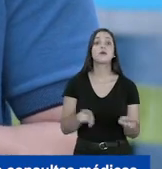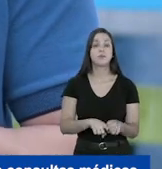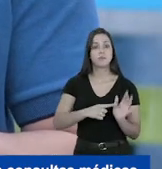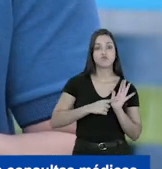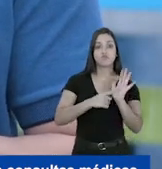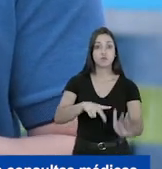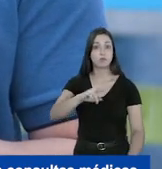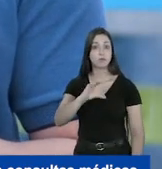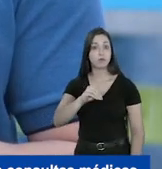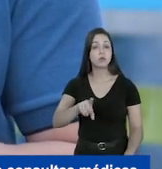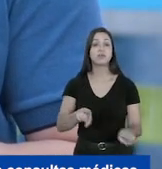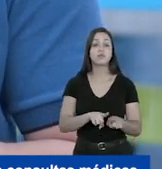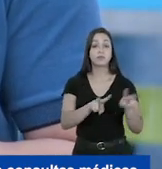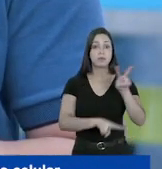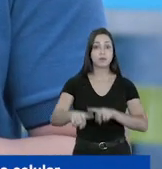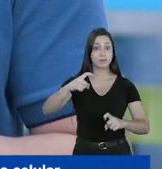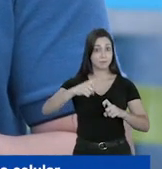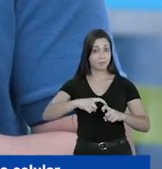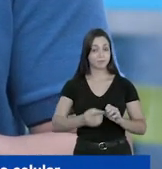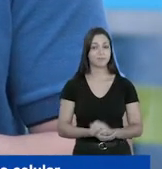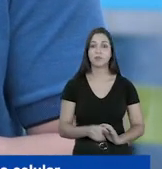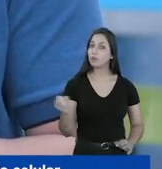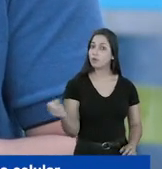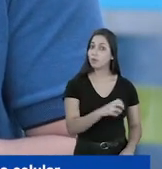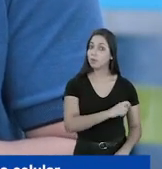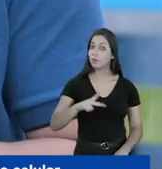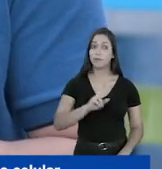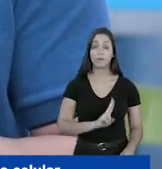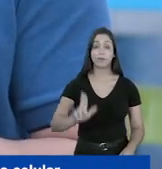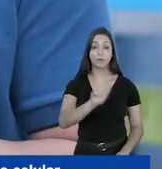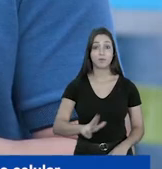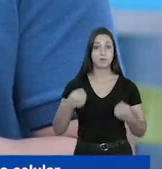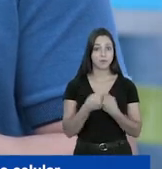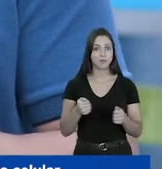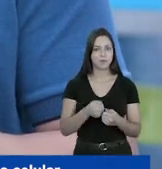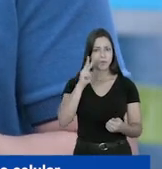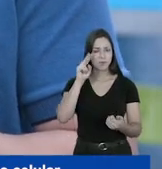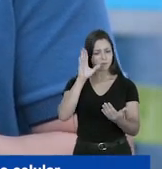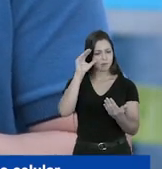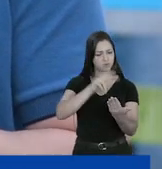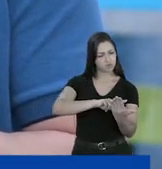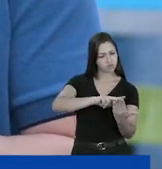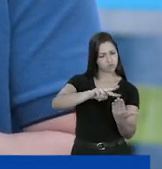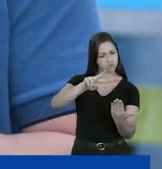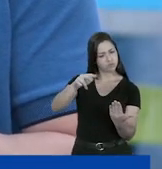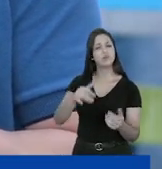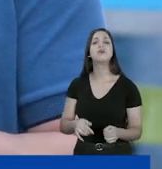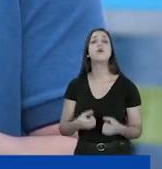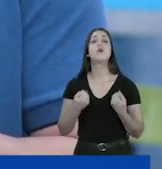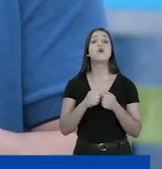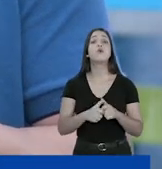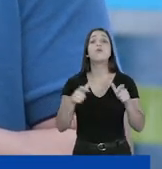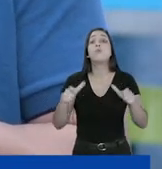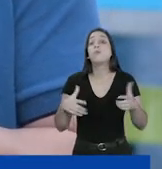PROCON ou agenda consultas médicas. E pelo novo aplicativo UdBus, a gente acompanha pelo celular onde está